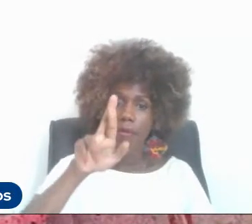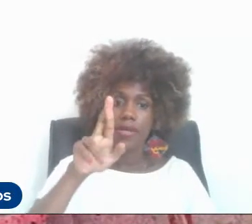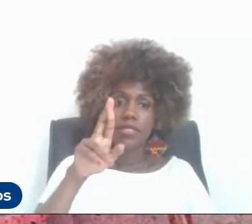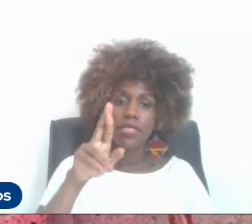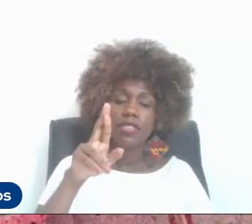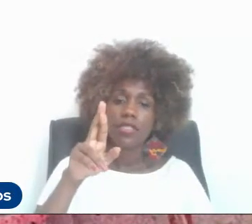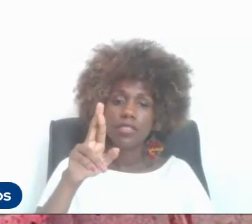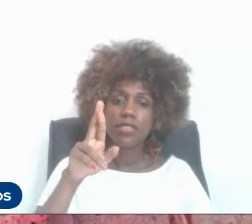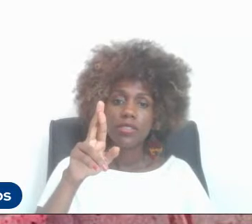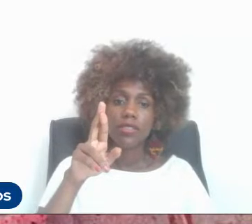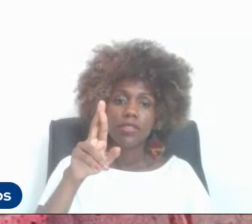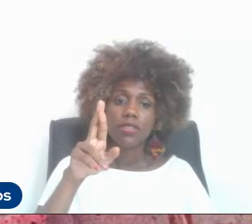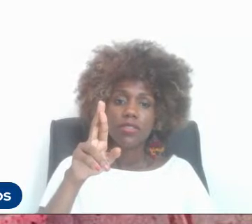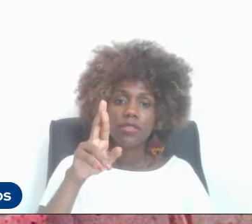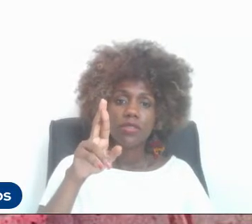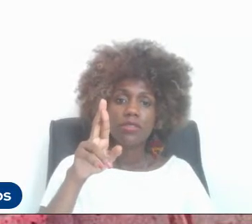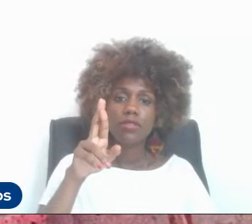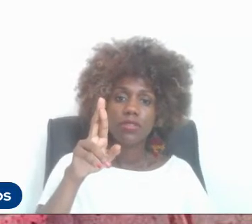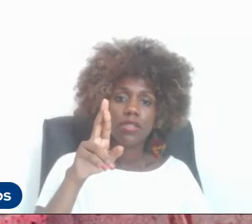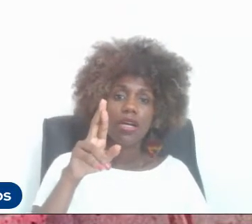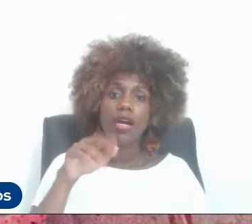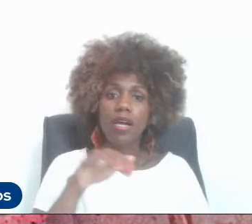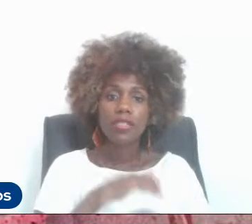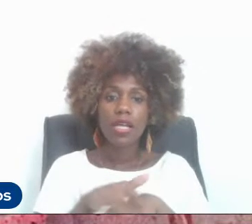representante da